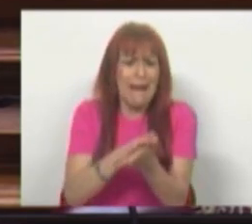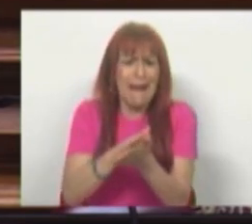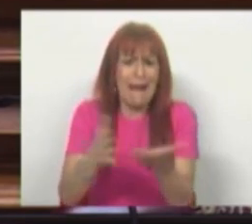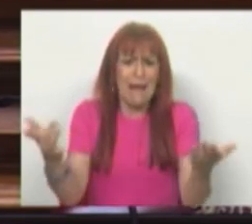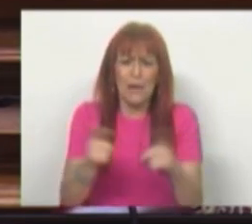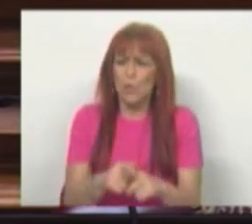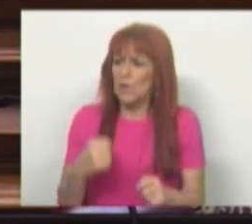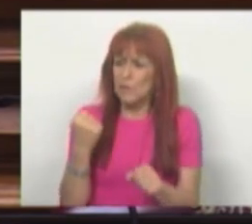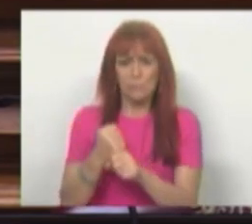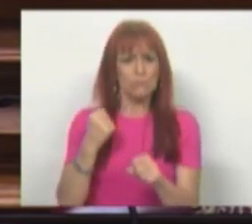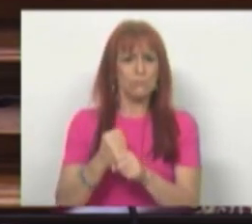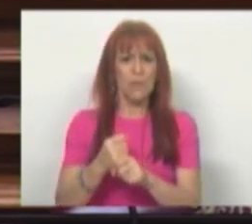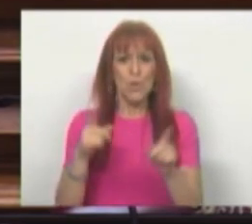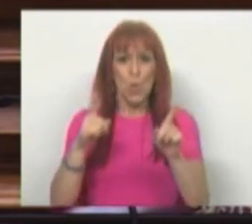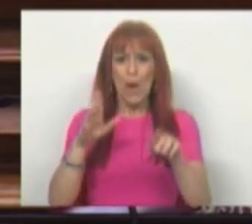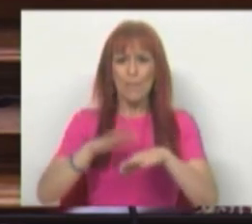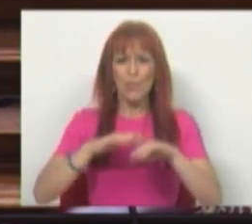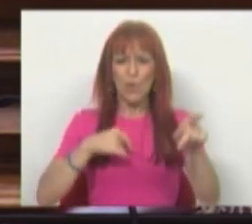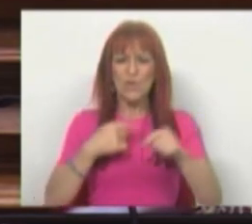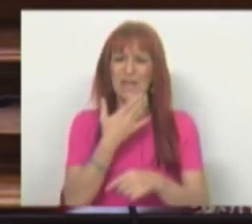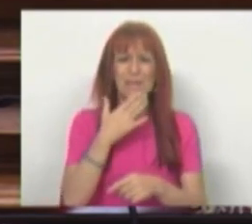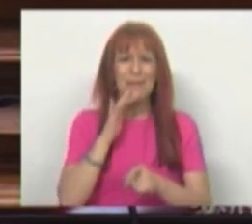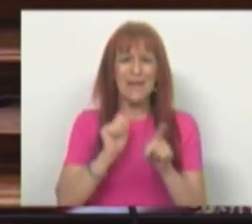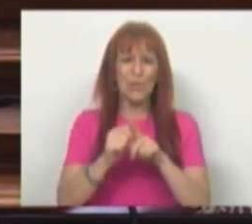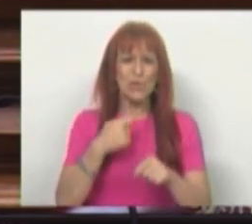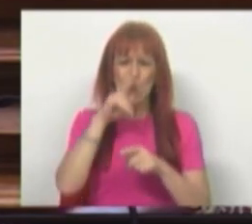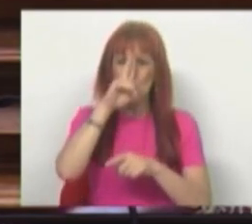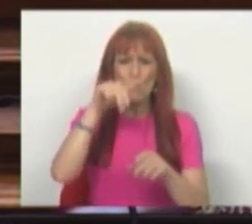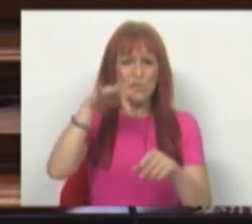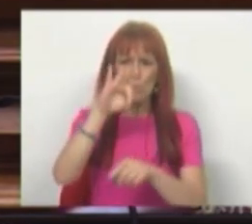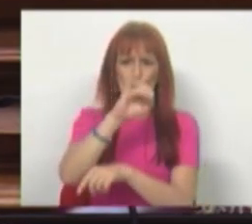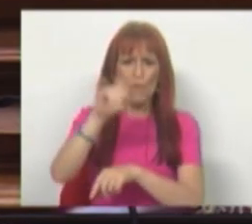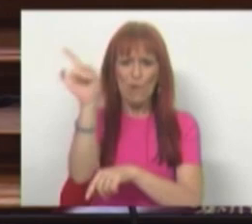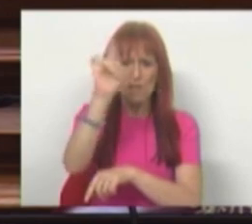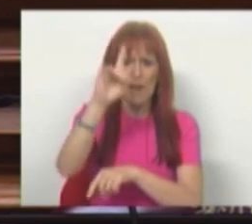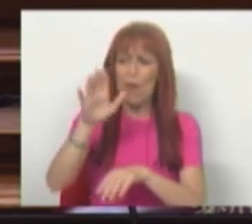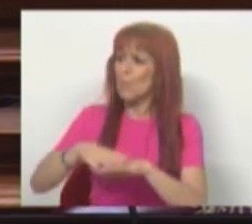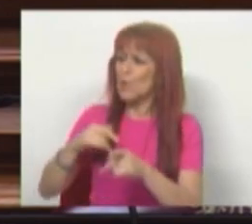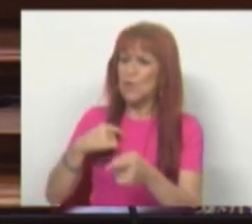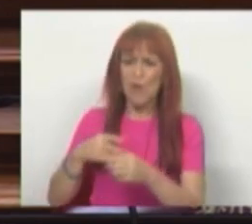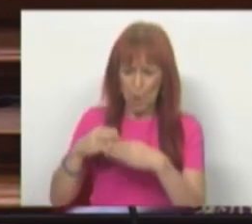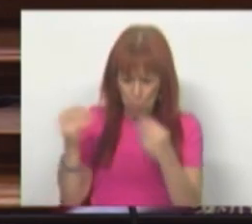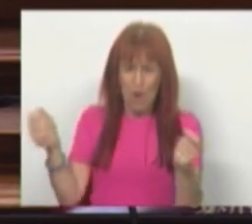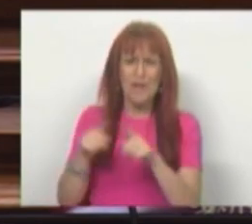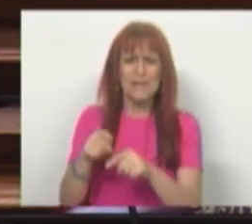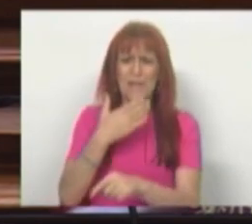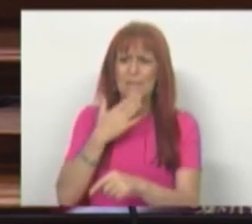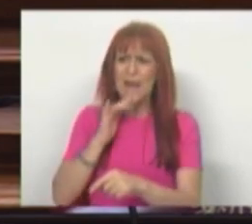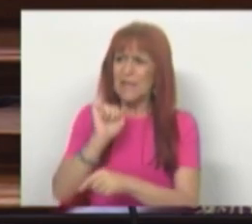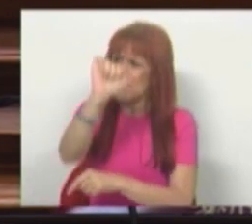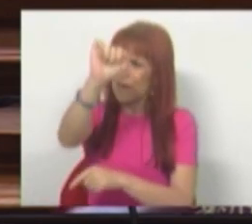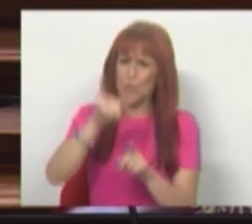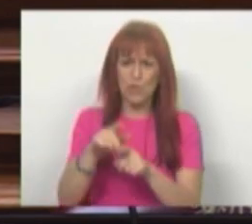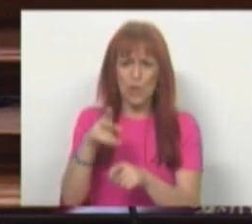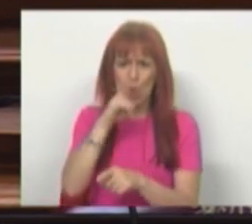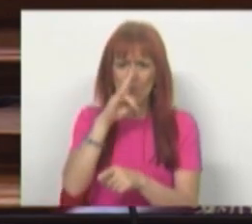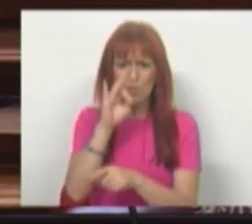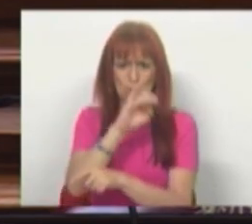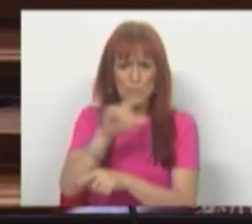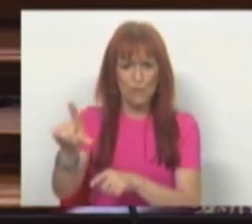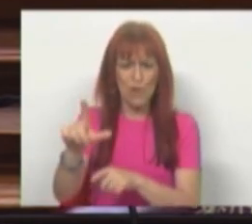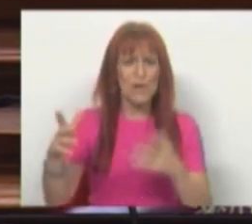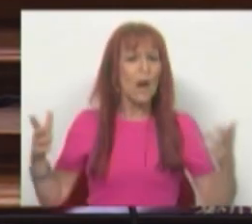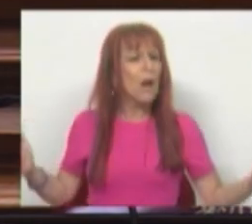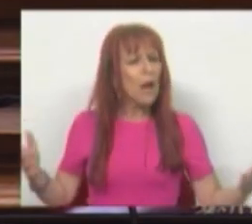para agir, não sobre a dependência dos combustíveis fósseis, mas curar essa dependência dos combustíveis fósseis?